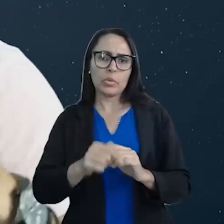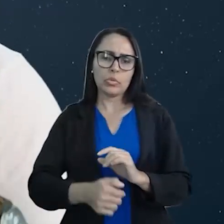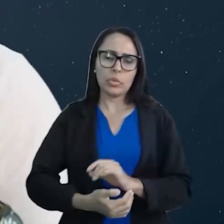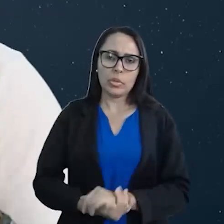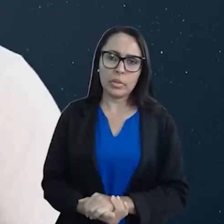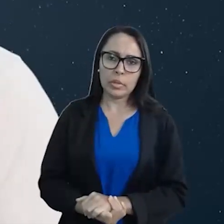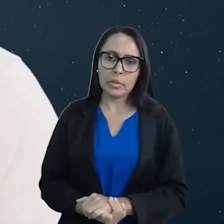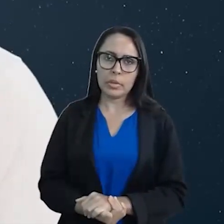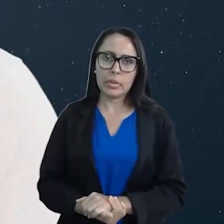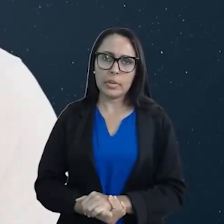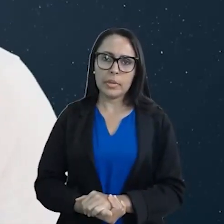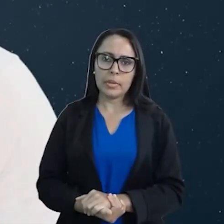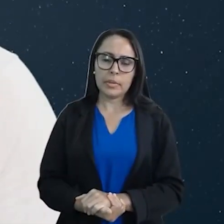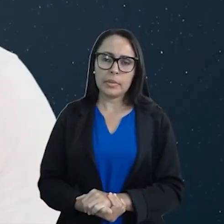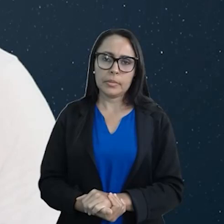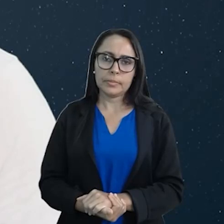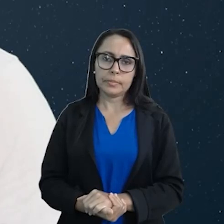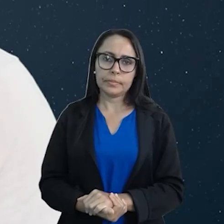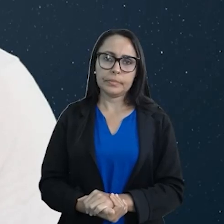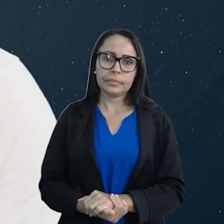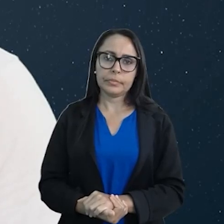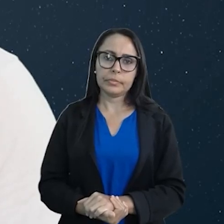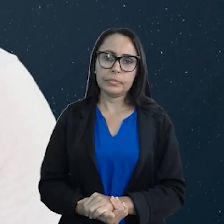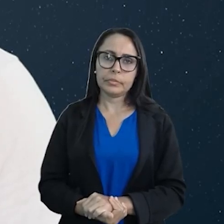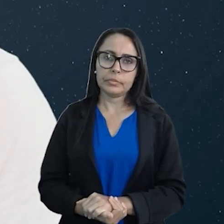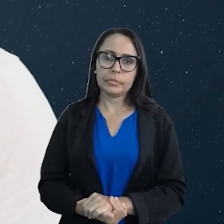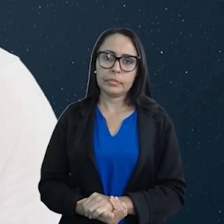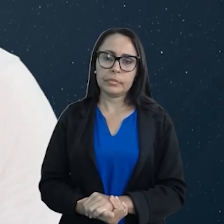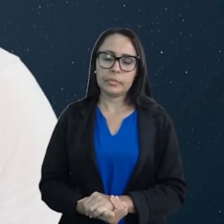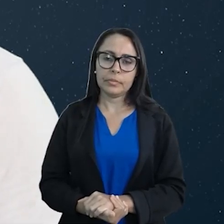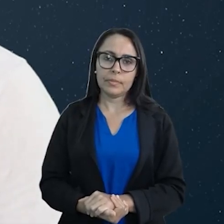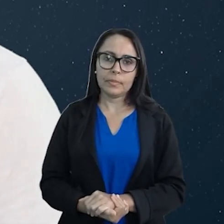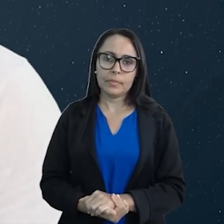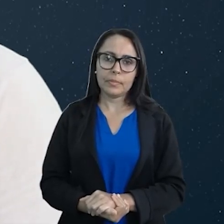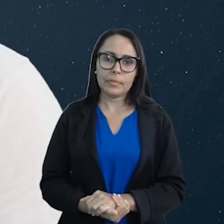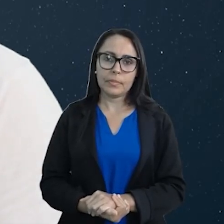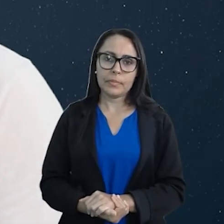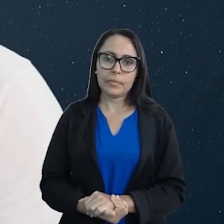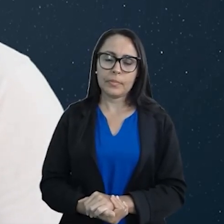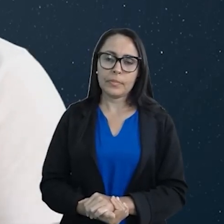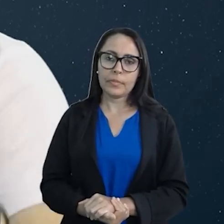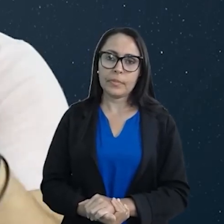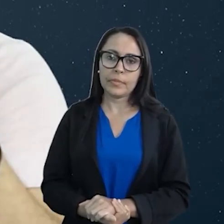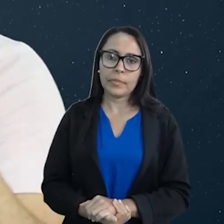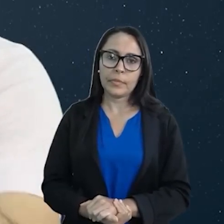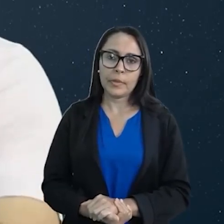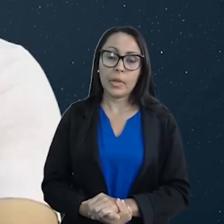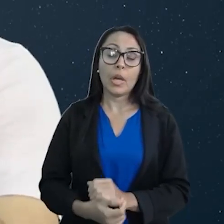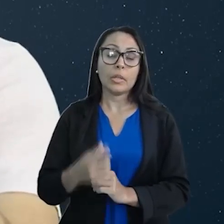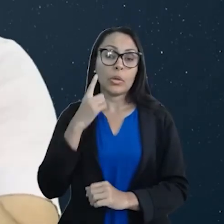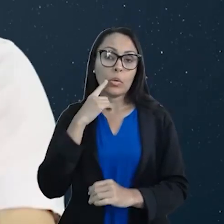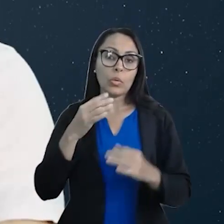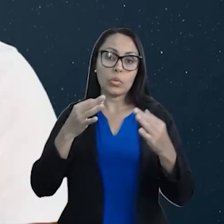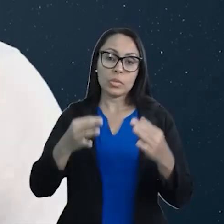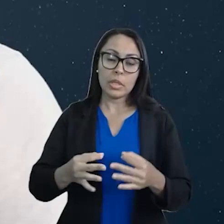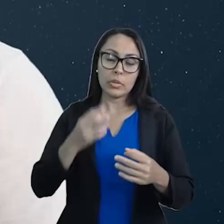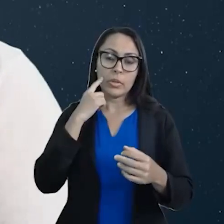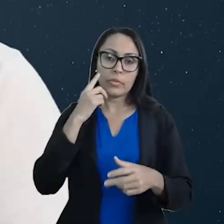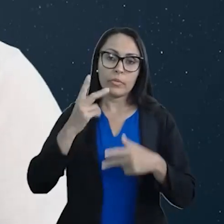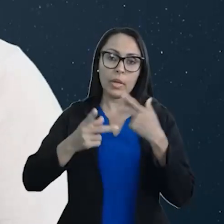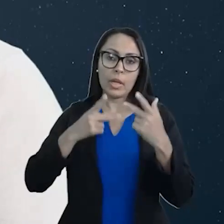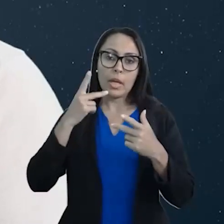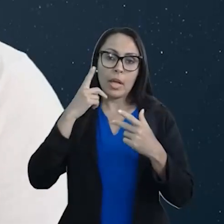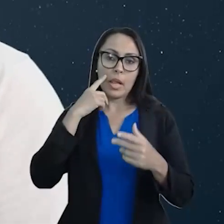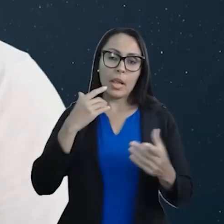mistura heterogênea. Crick. Crick. Ah, agora. O correto é dizer que